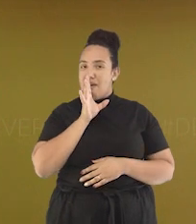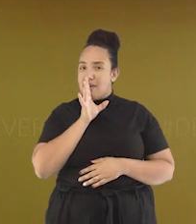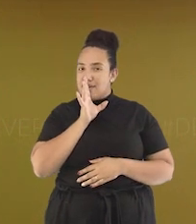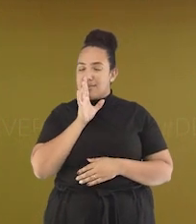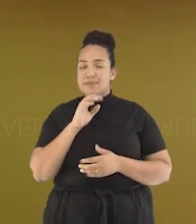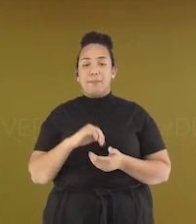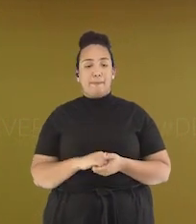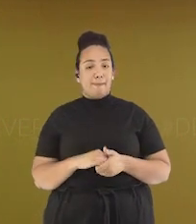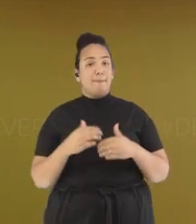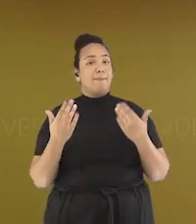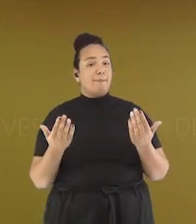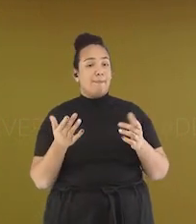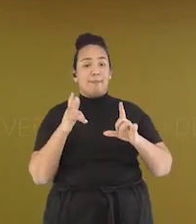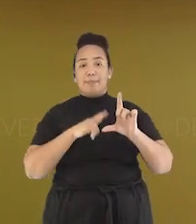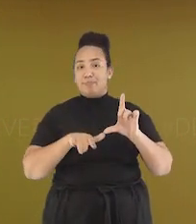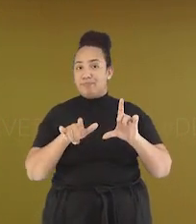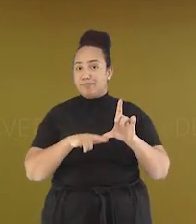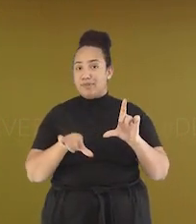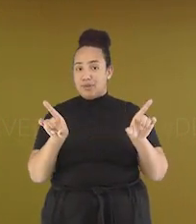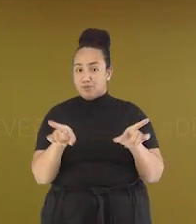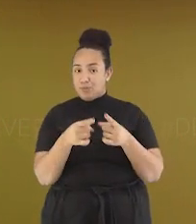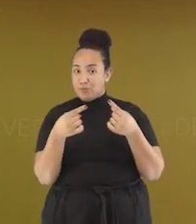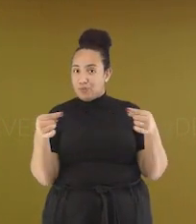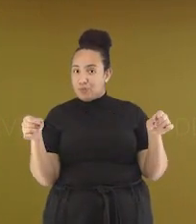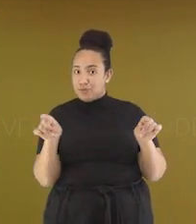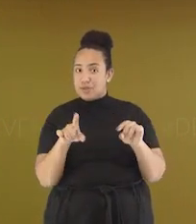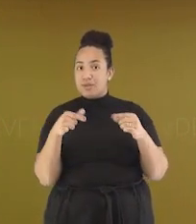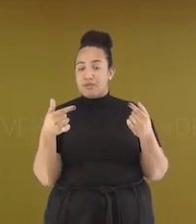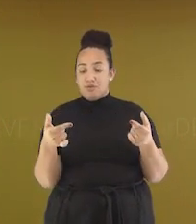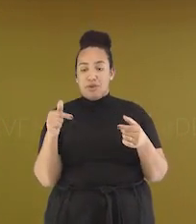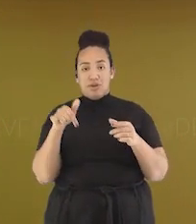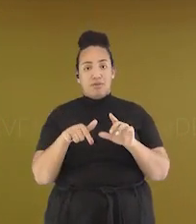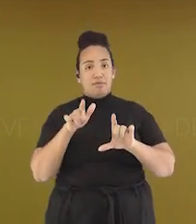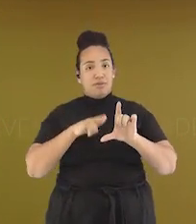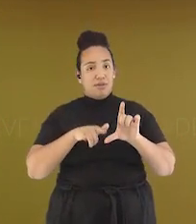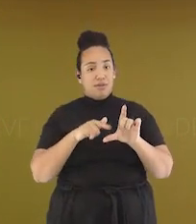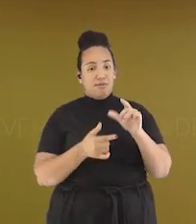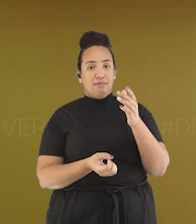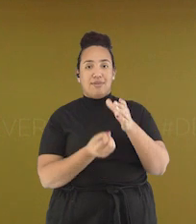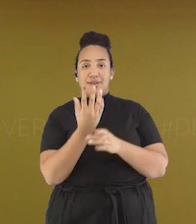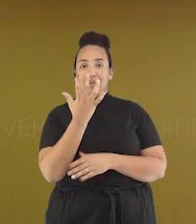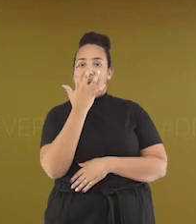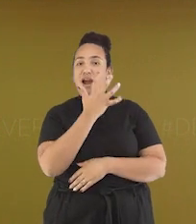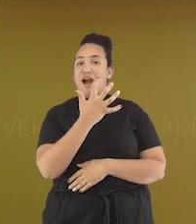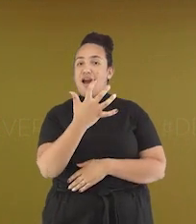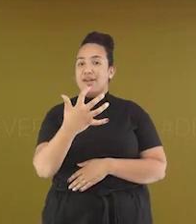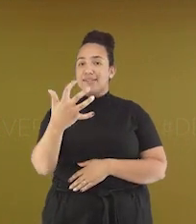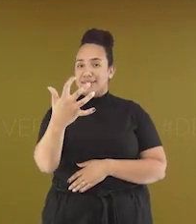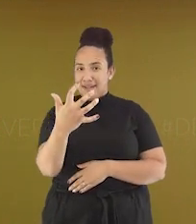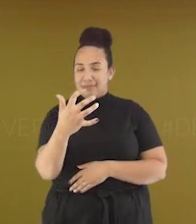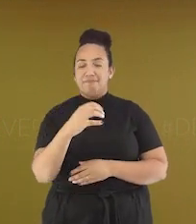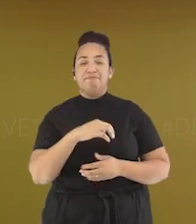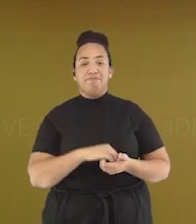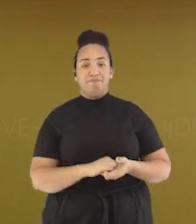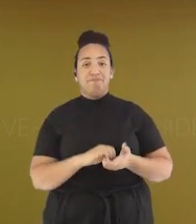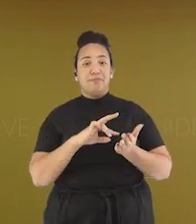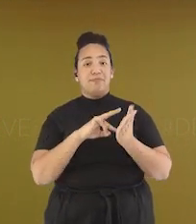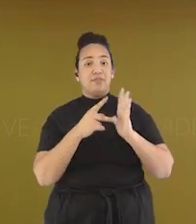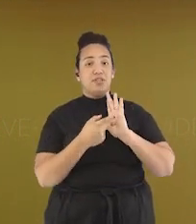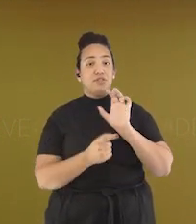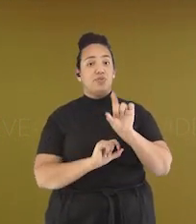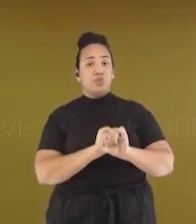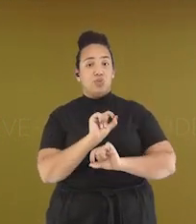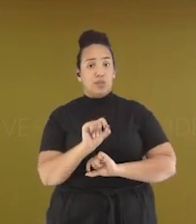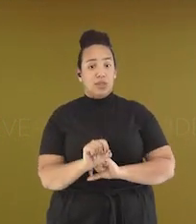canção é uma composição musical criada para ser cantada. O que envolve necessariamente uma